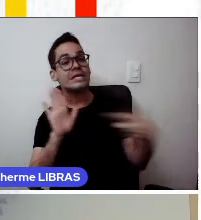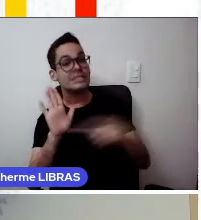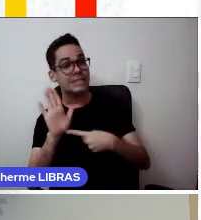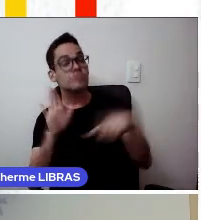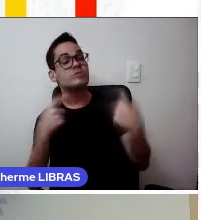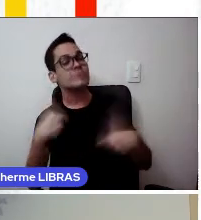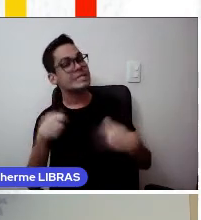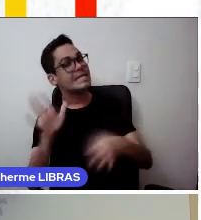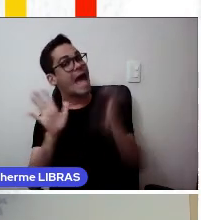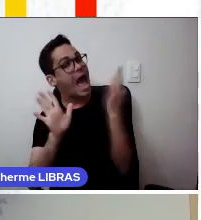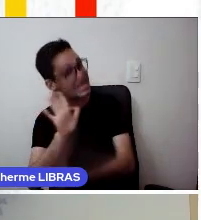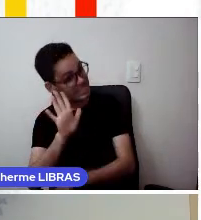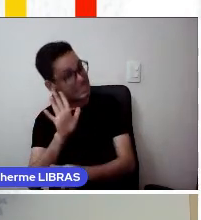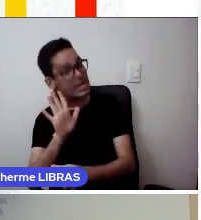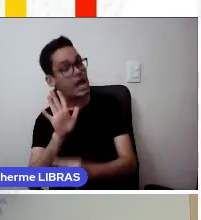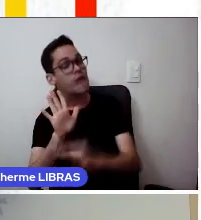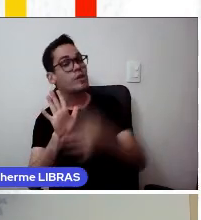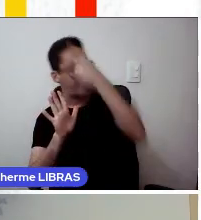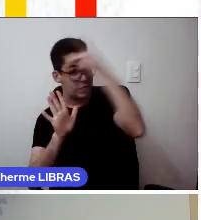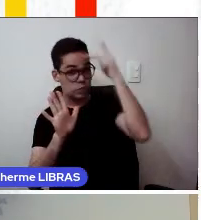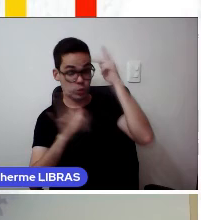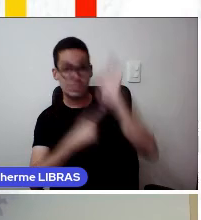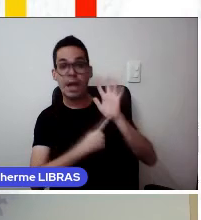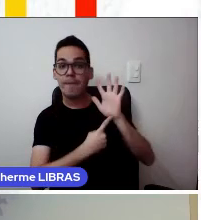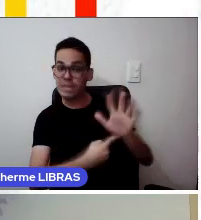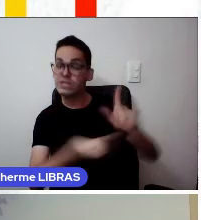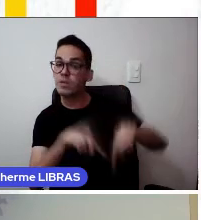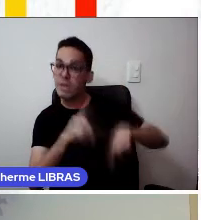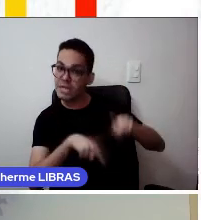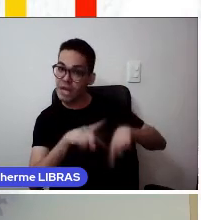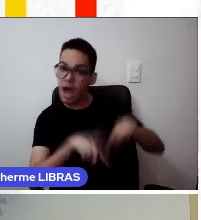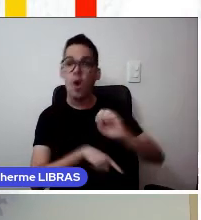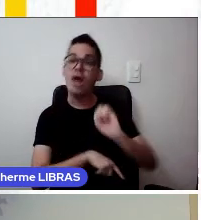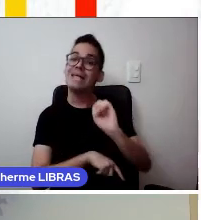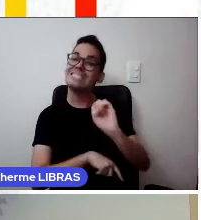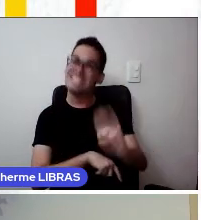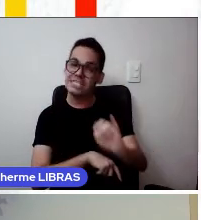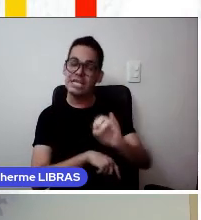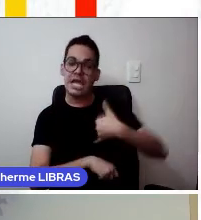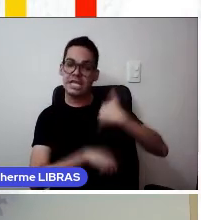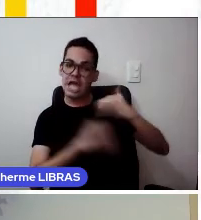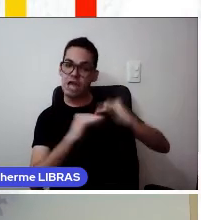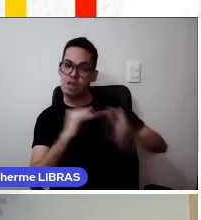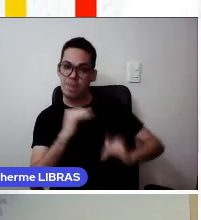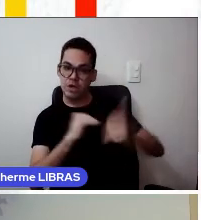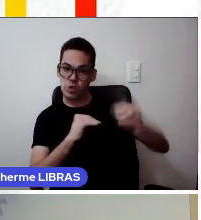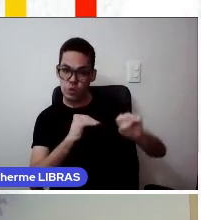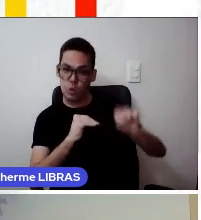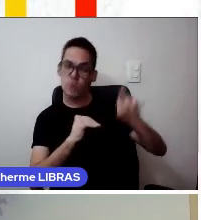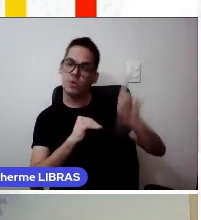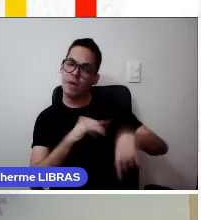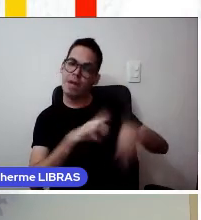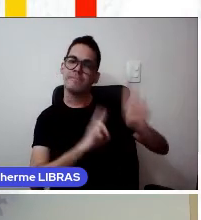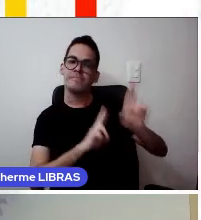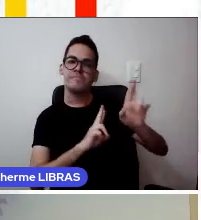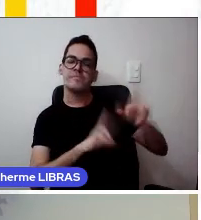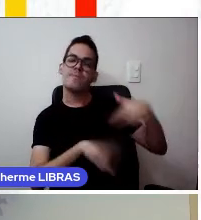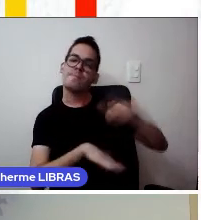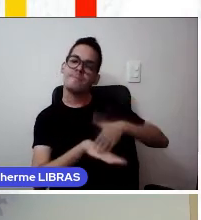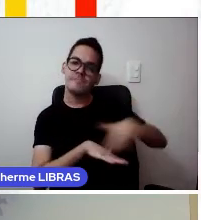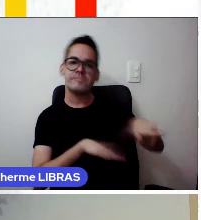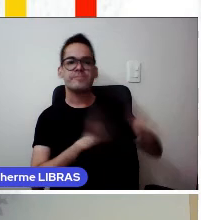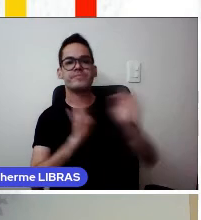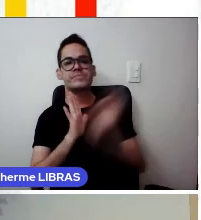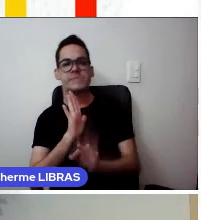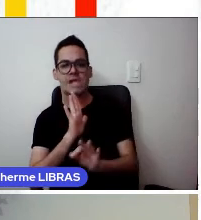assinados pelas pessoas que aparecem no material ou, se menores de idade, por seus responsáveis. Se e quando necessário,